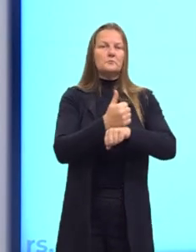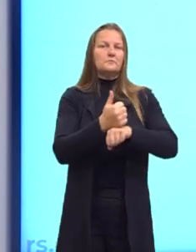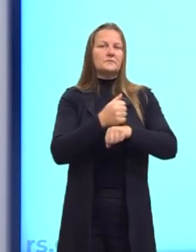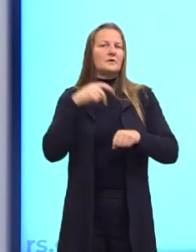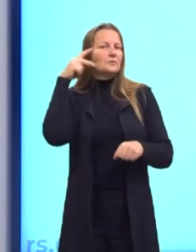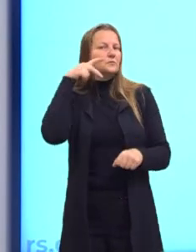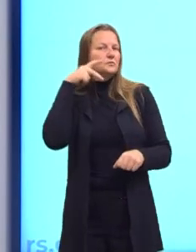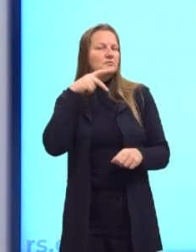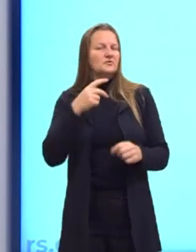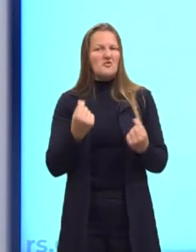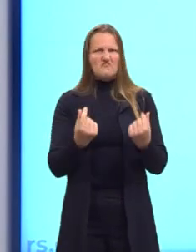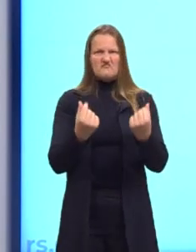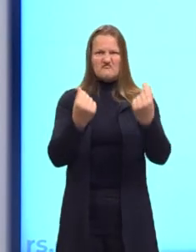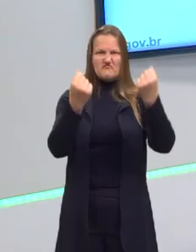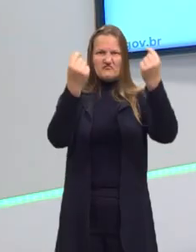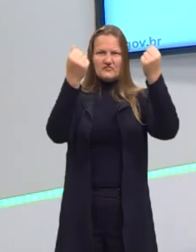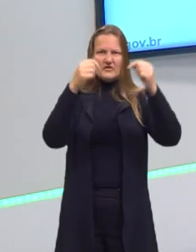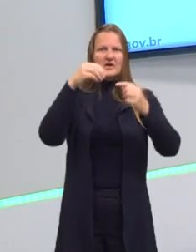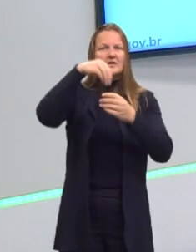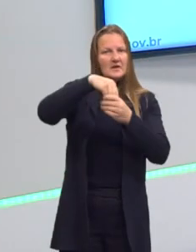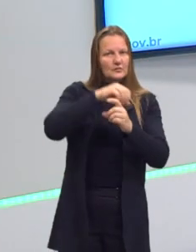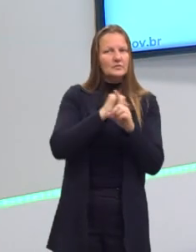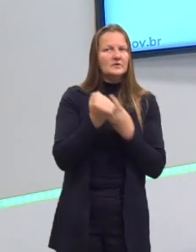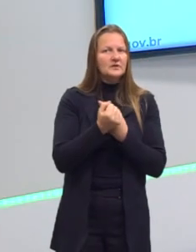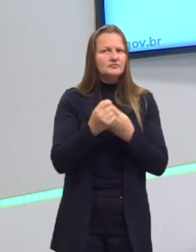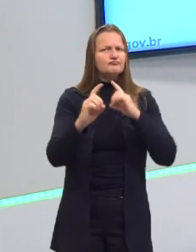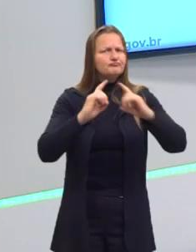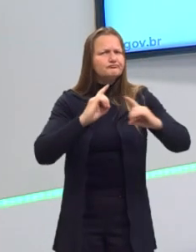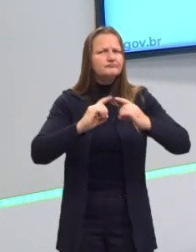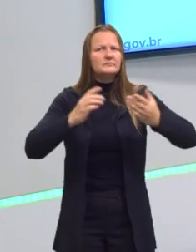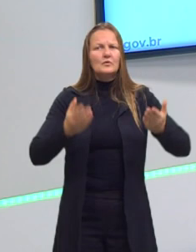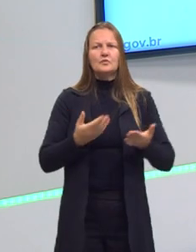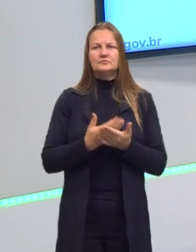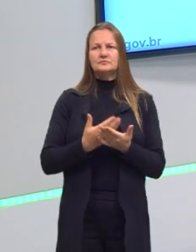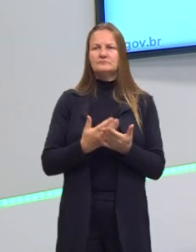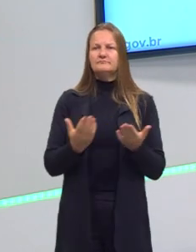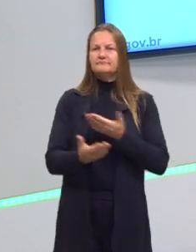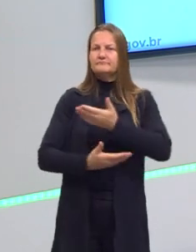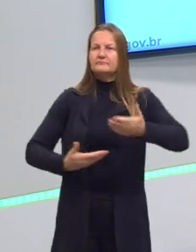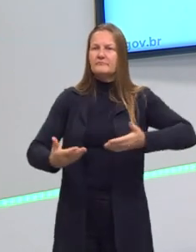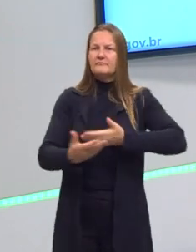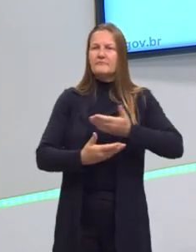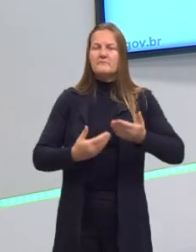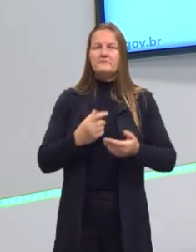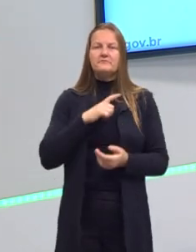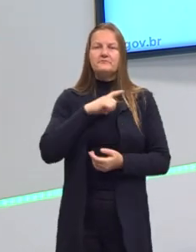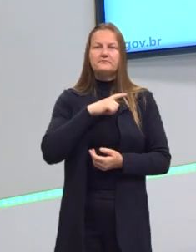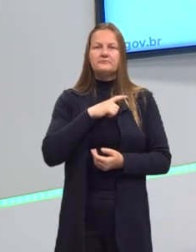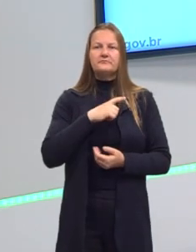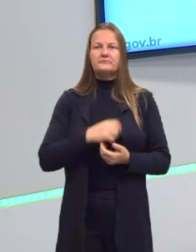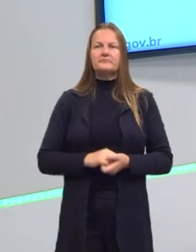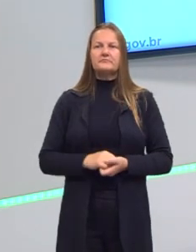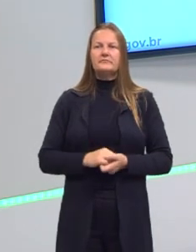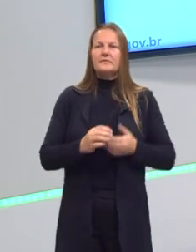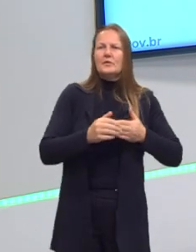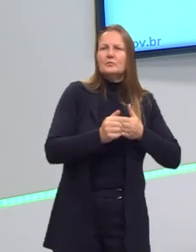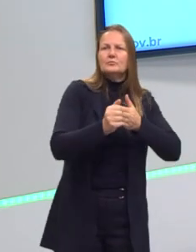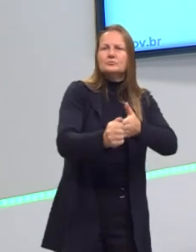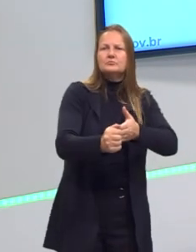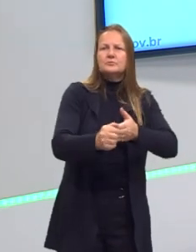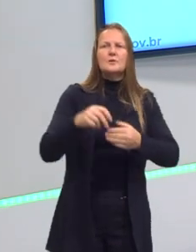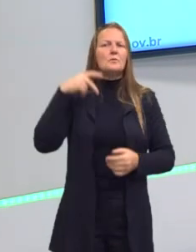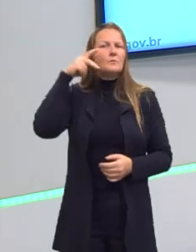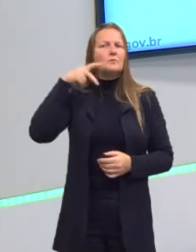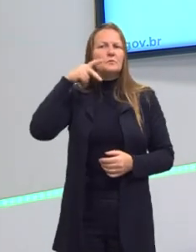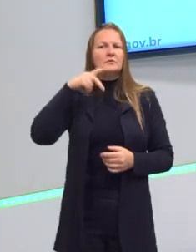os mais ricos em nossa sociedade? Vamos discutindo isso na aula de hoje, vamos levantar esse problema para guiar a nossa aula sobre política